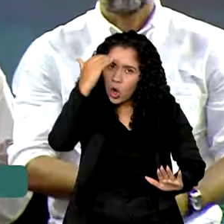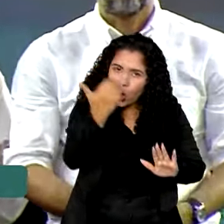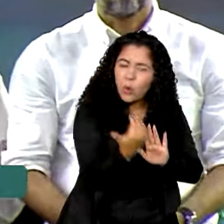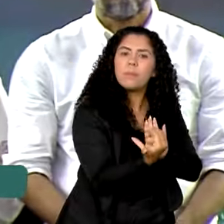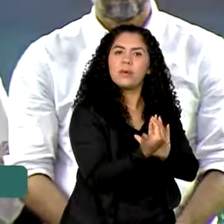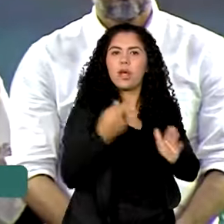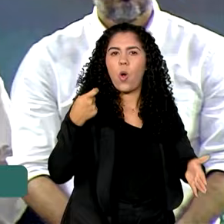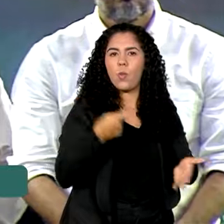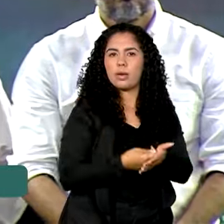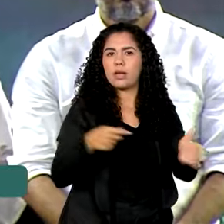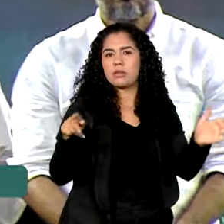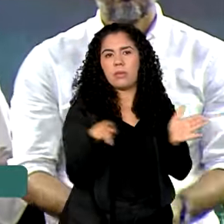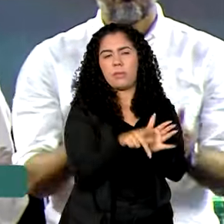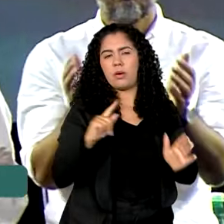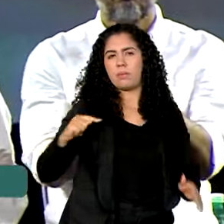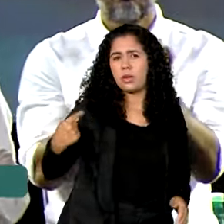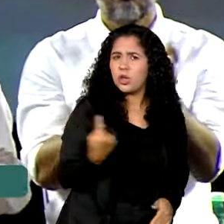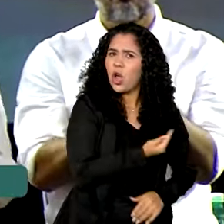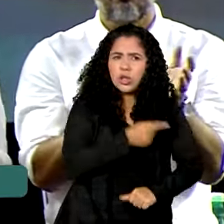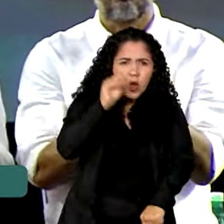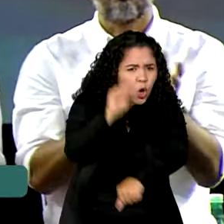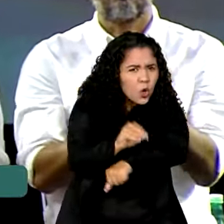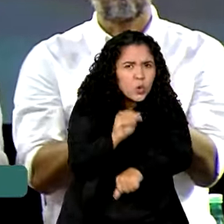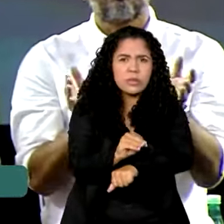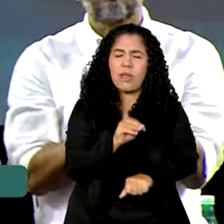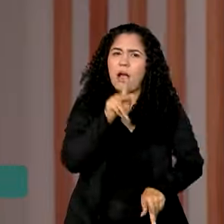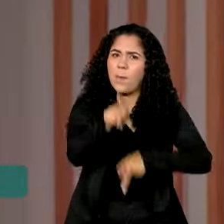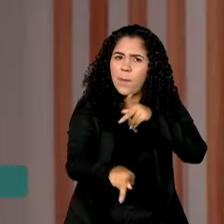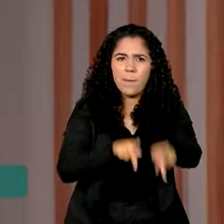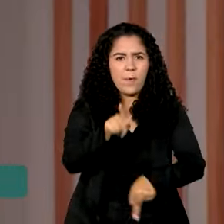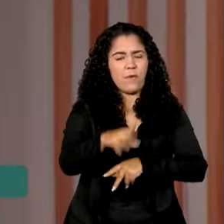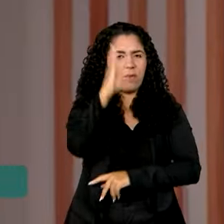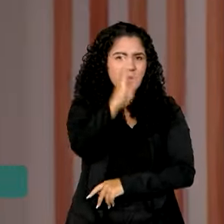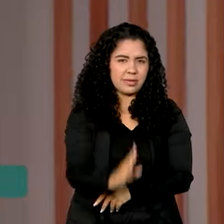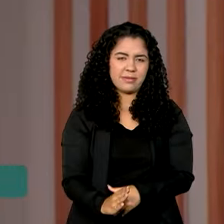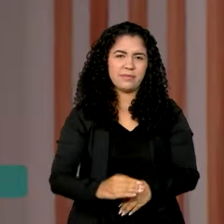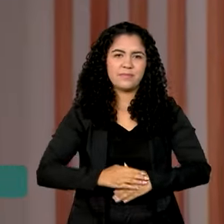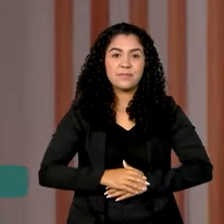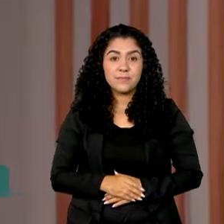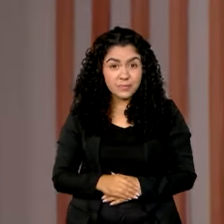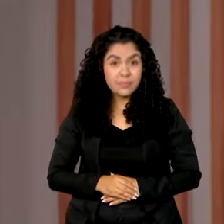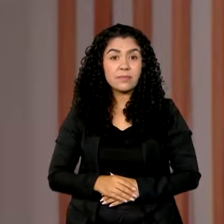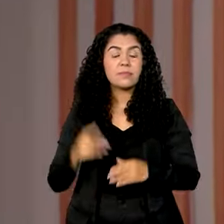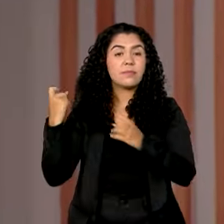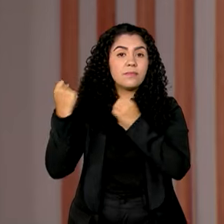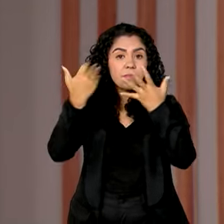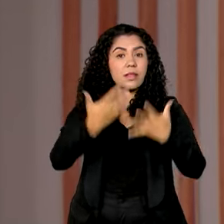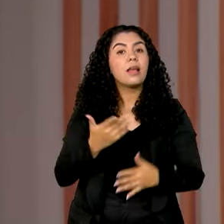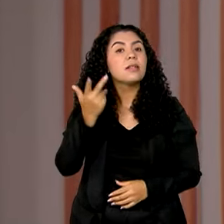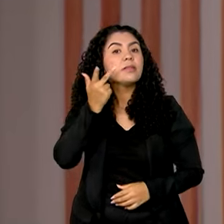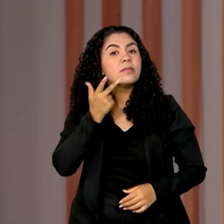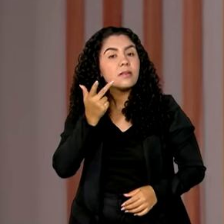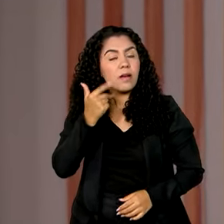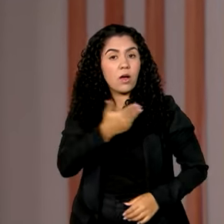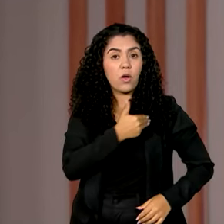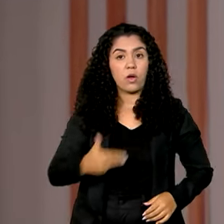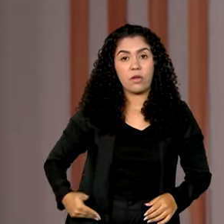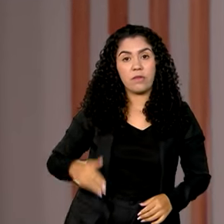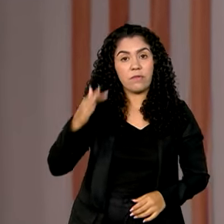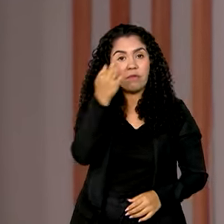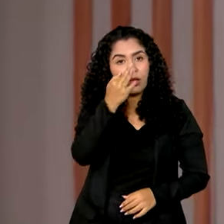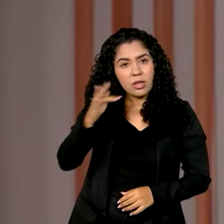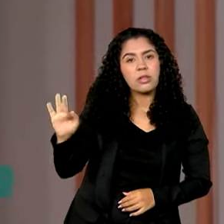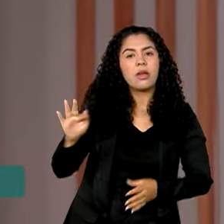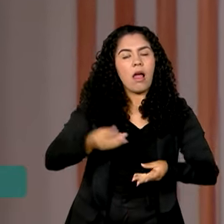a nossa obrigação de cuidar do povo brasileiro. Também no Ceará, o governo federal fez a entrega de